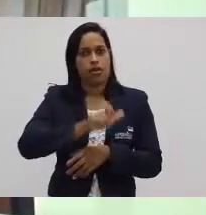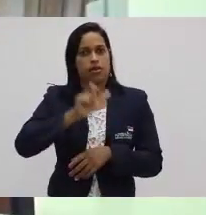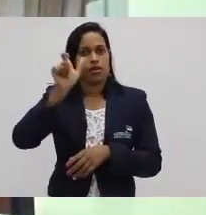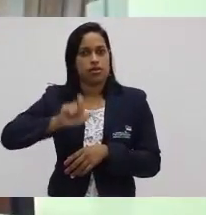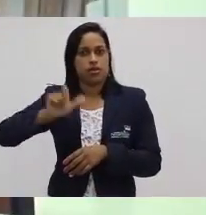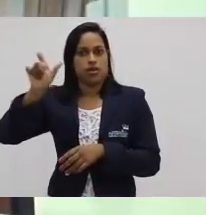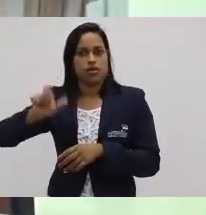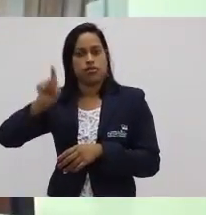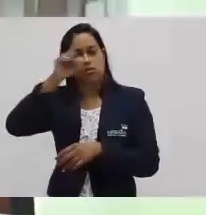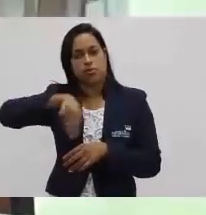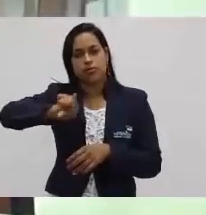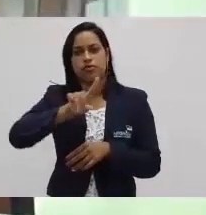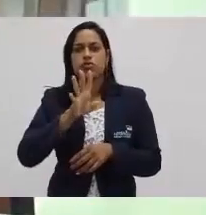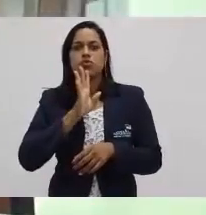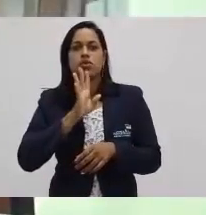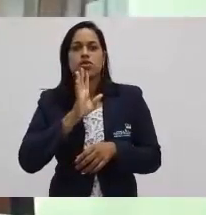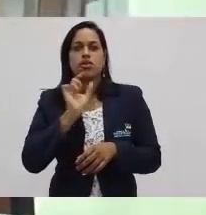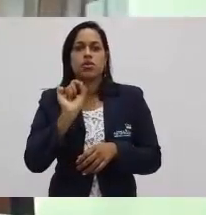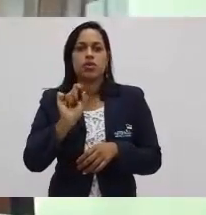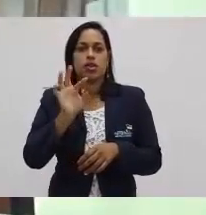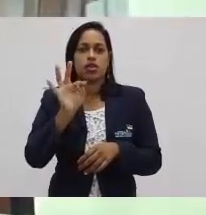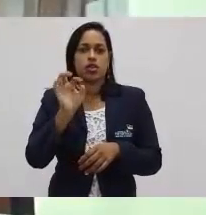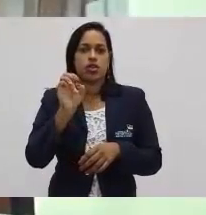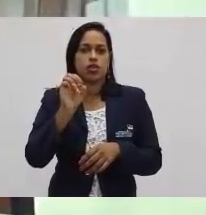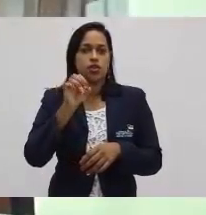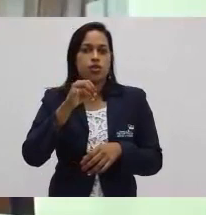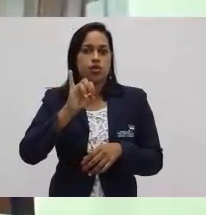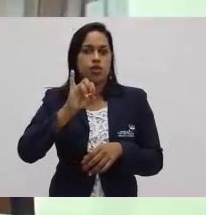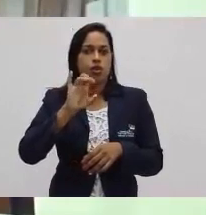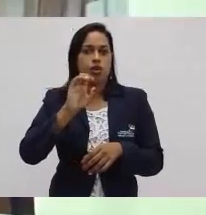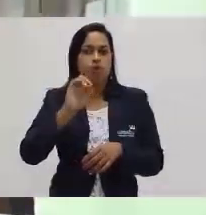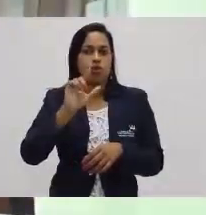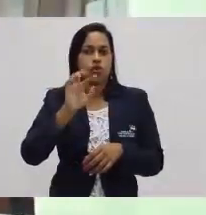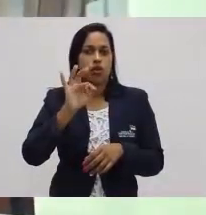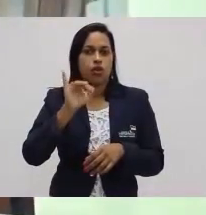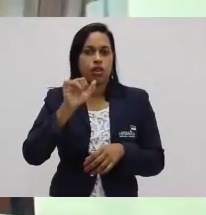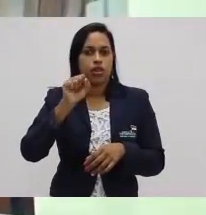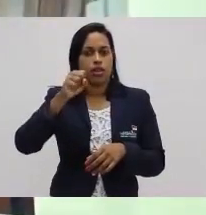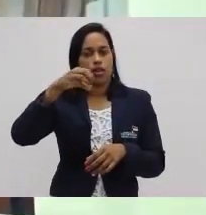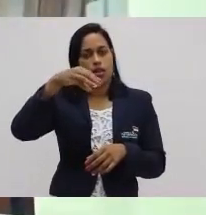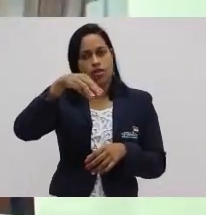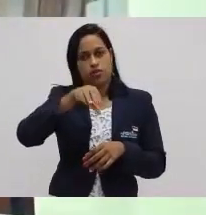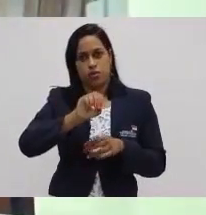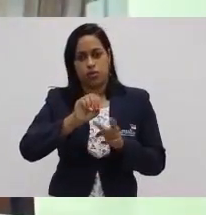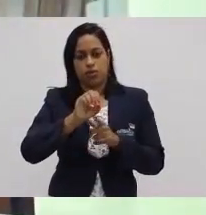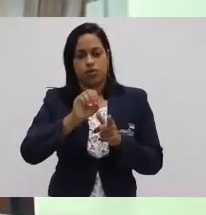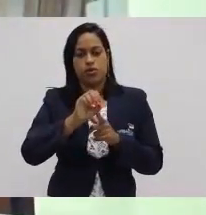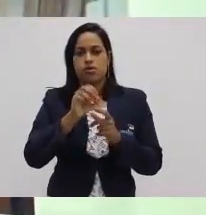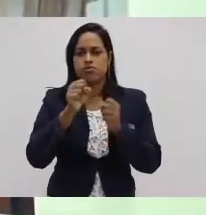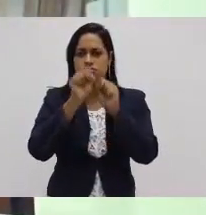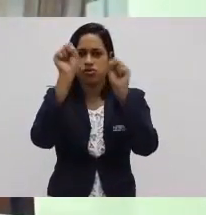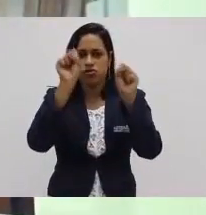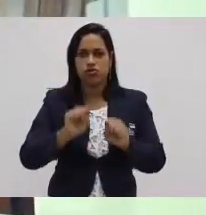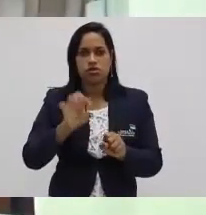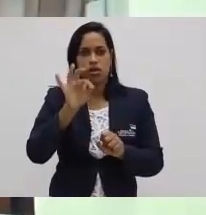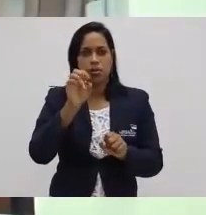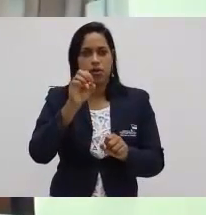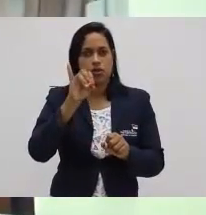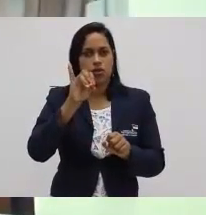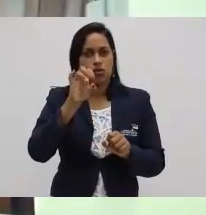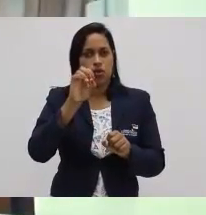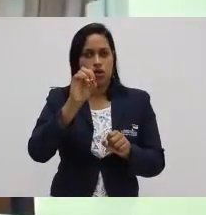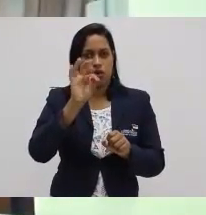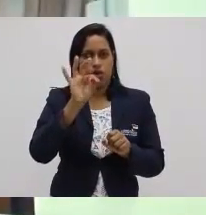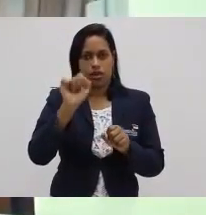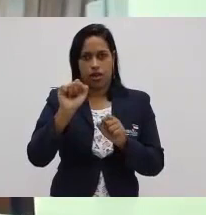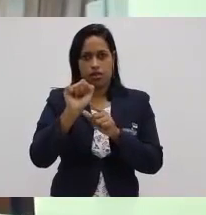sobre a Revolução Industrial é o Toyotismo, ou o Sistema Toyota de Produção. O Sistema Toyota de Produção